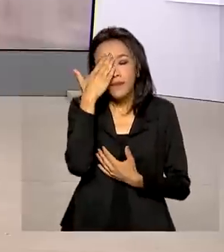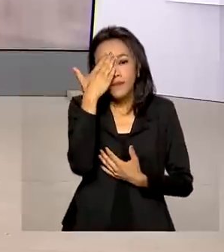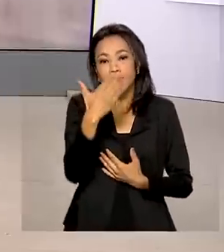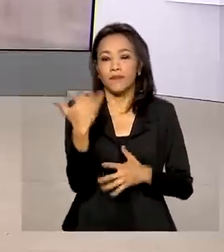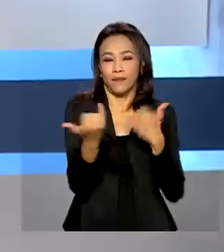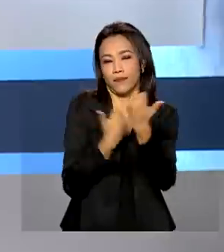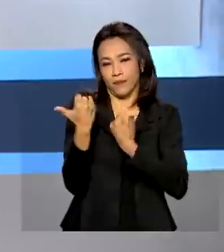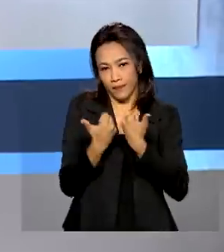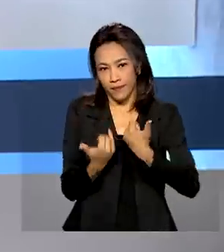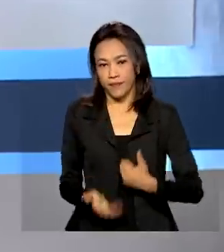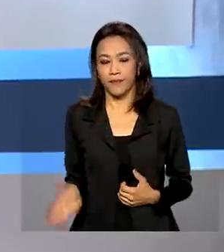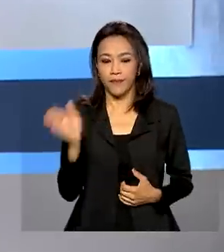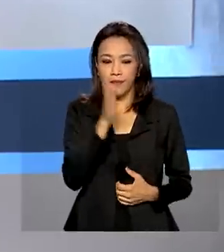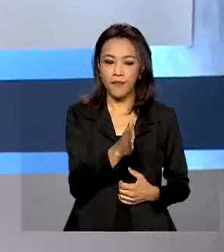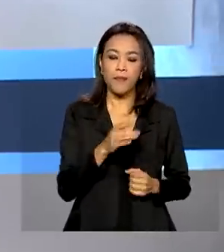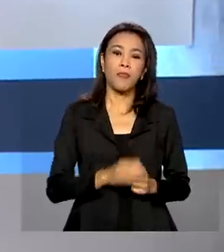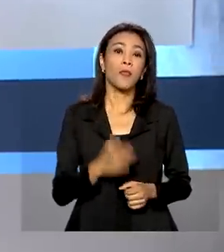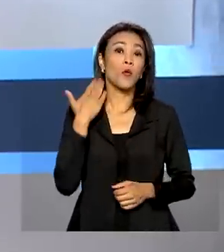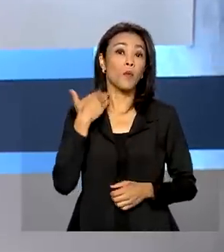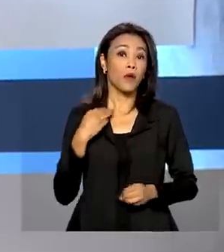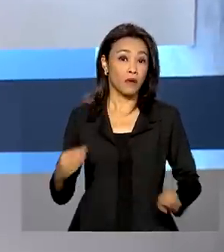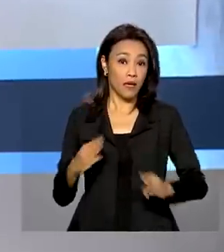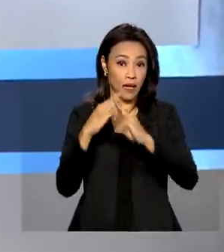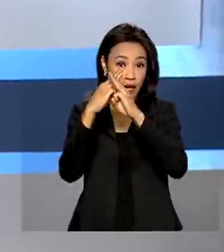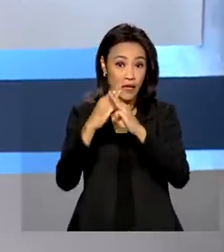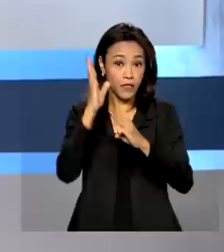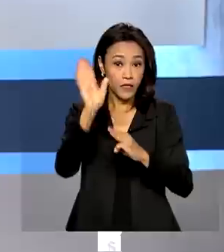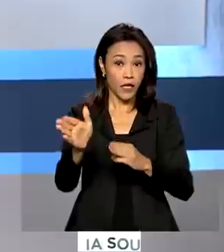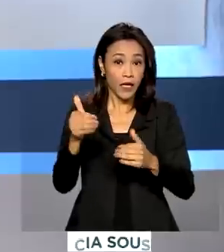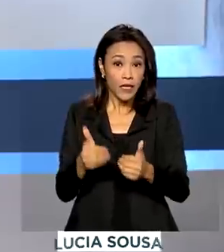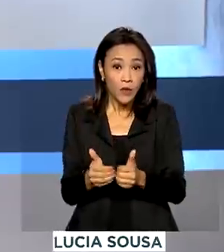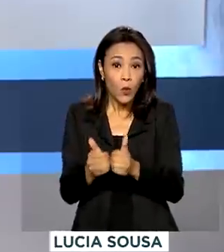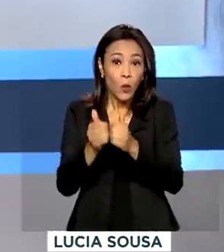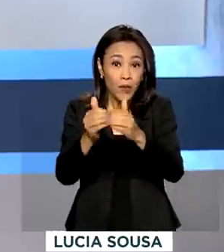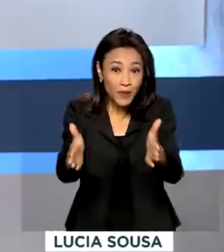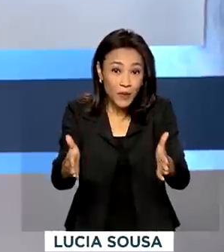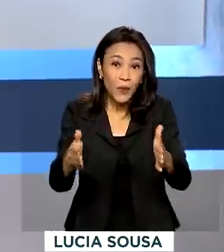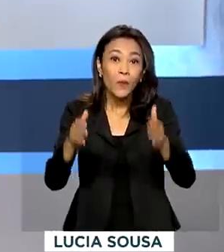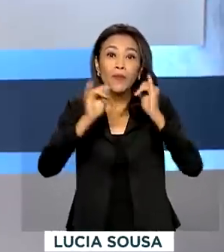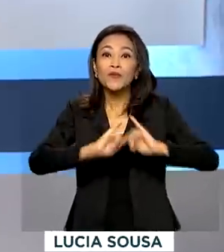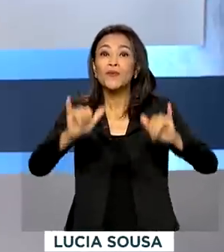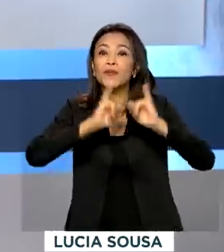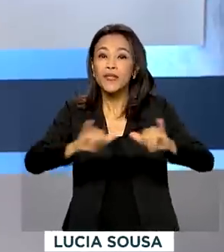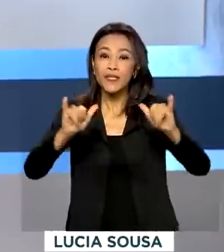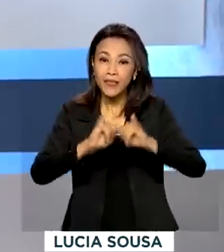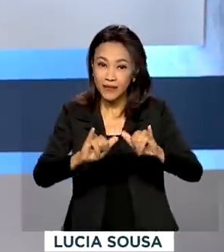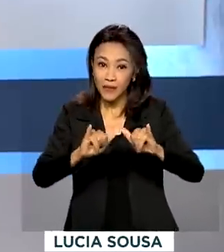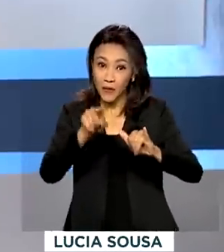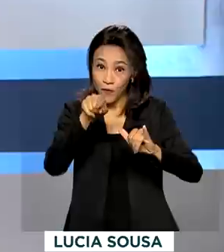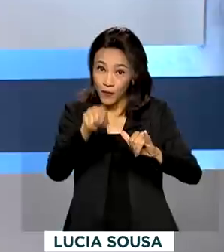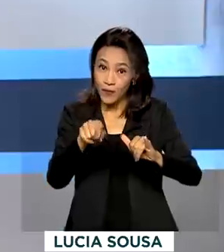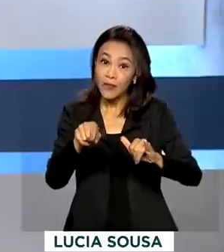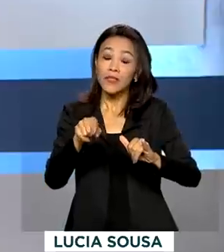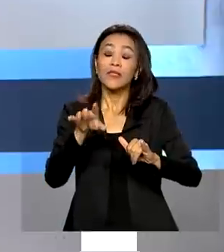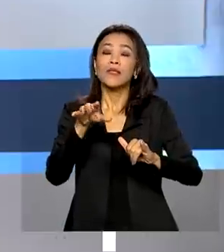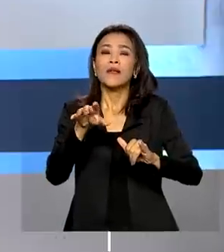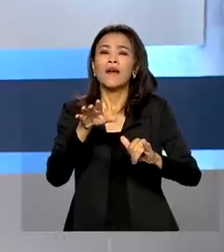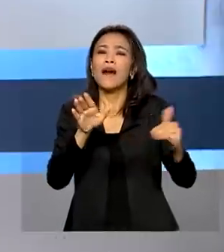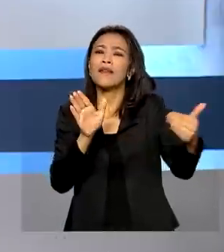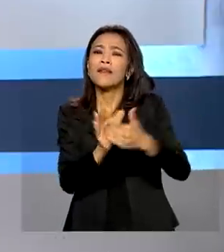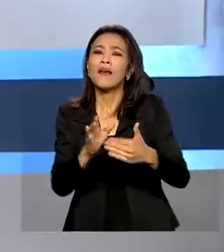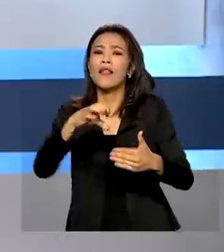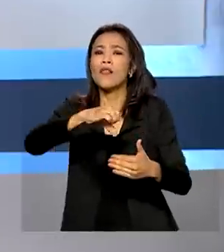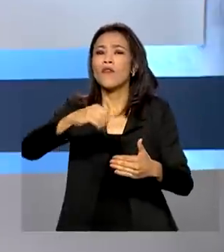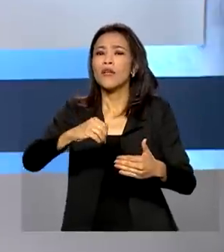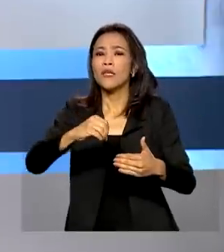informações. A Caixa iniciou a campanha Você no Azul 2022. O programa dá até 90